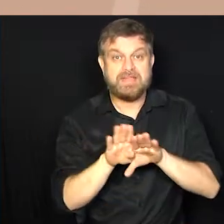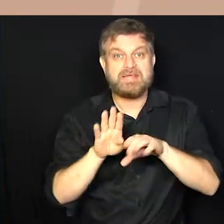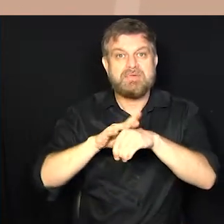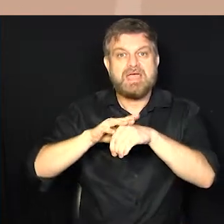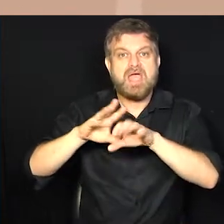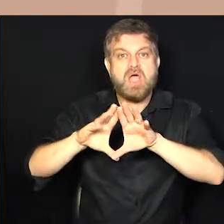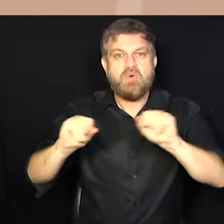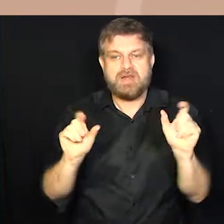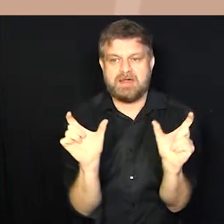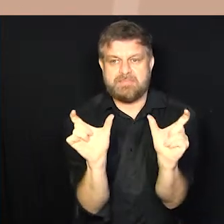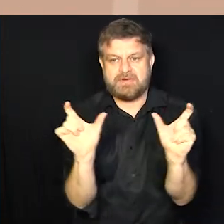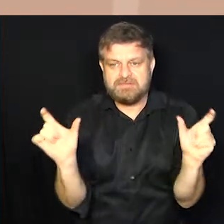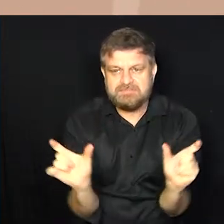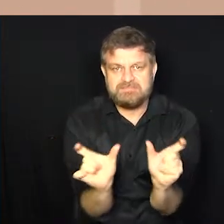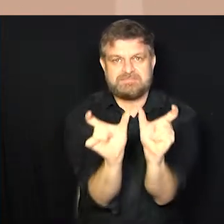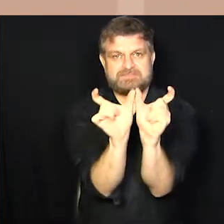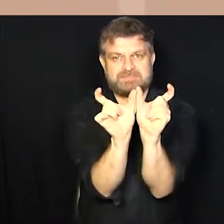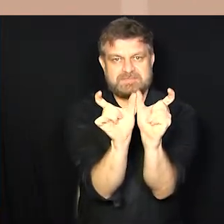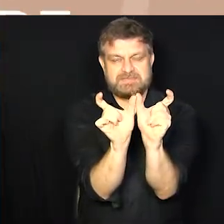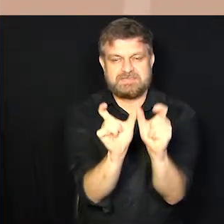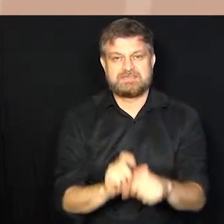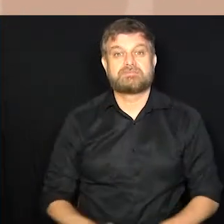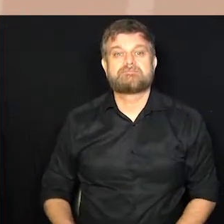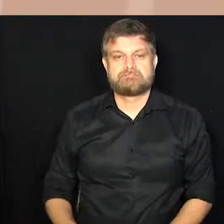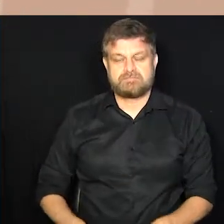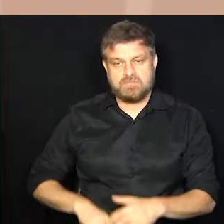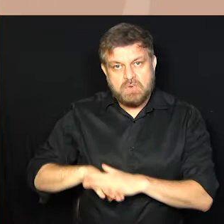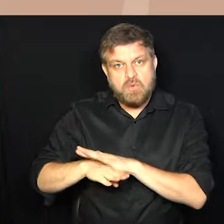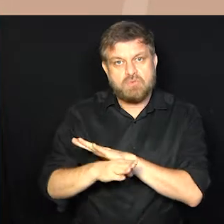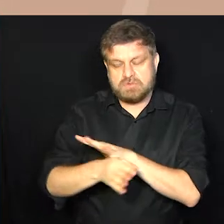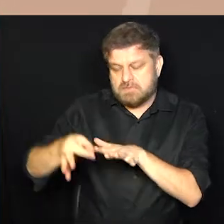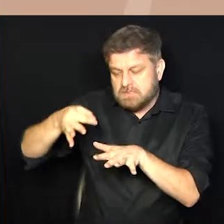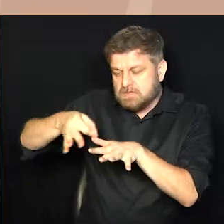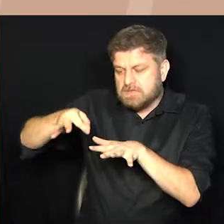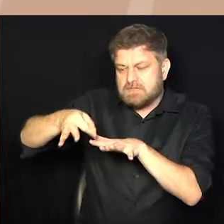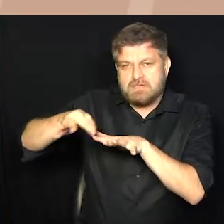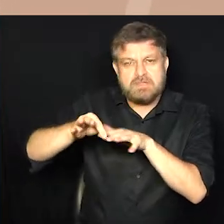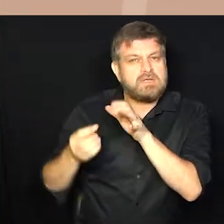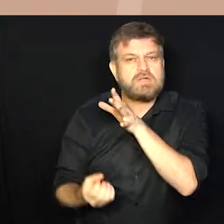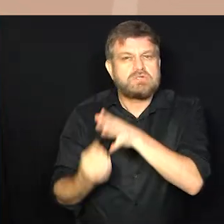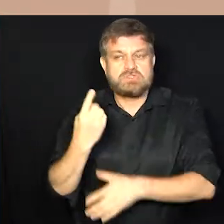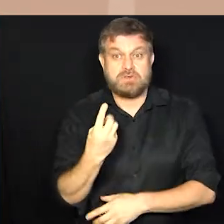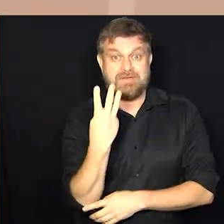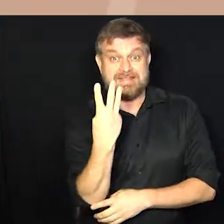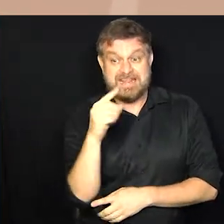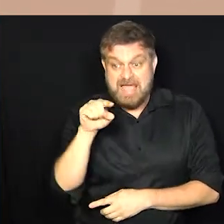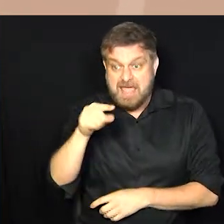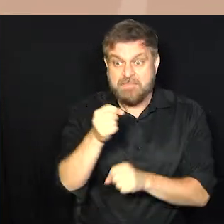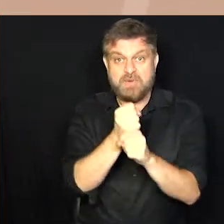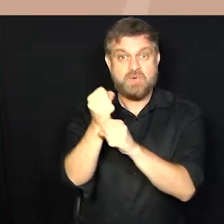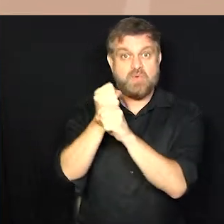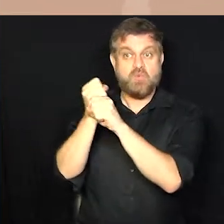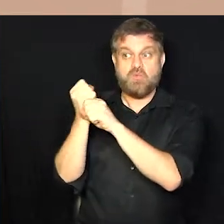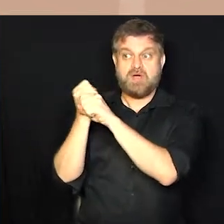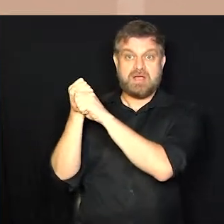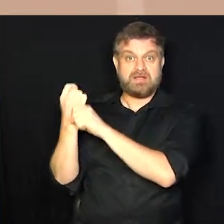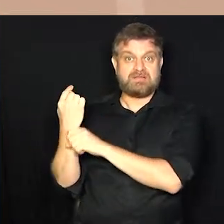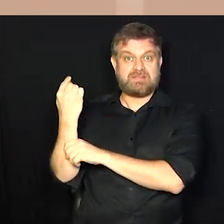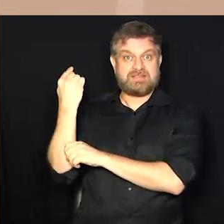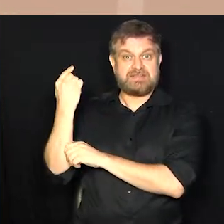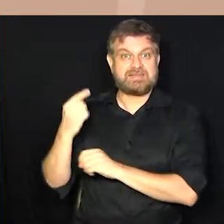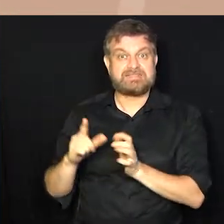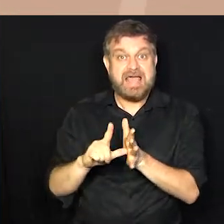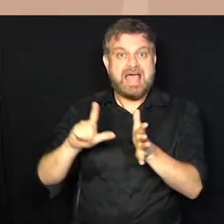cura e vem de curar e curar, tratar. O costume de pintar as unhas surgiu cerca de 3 mil anos antes de Cristo na